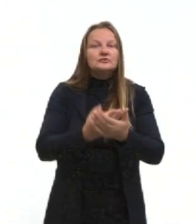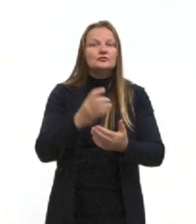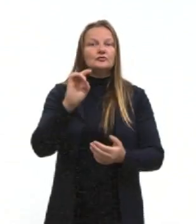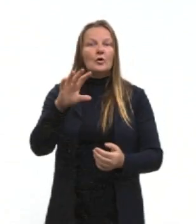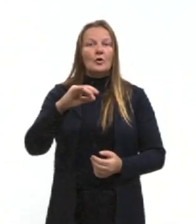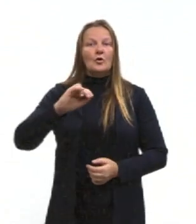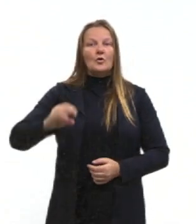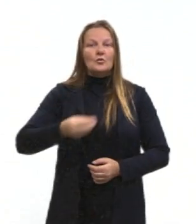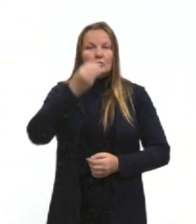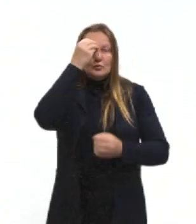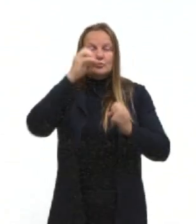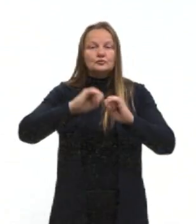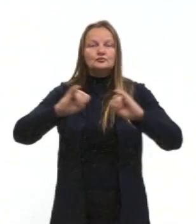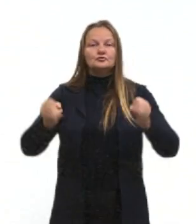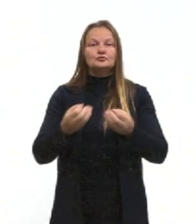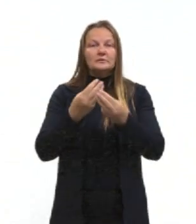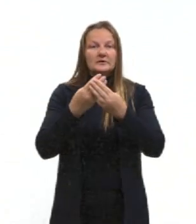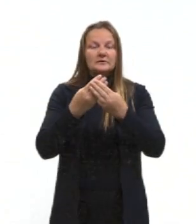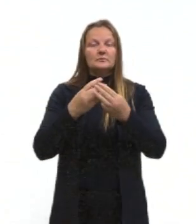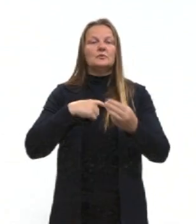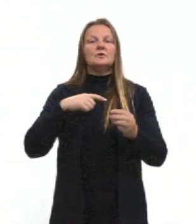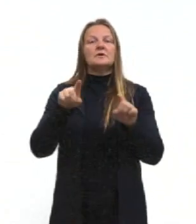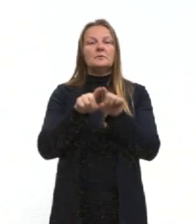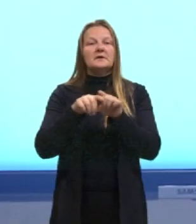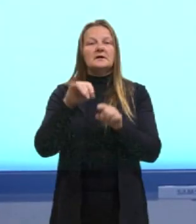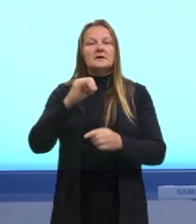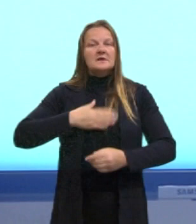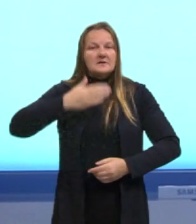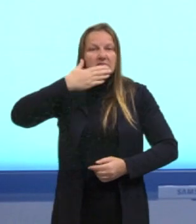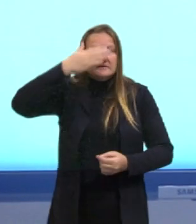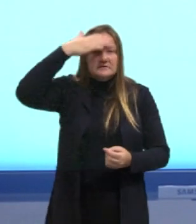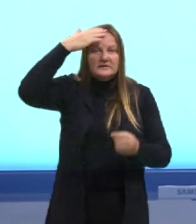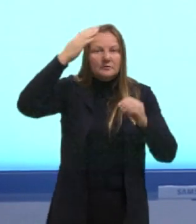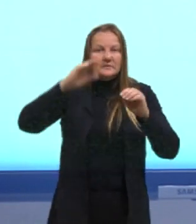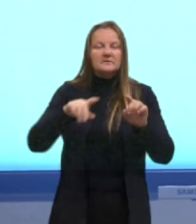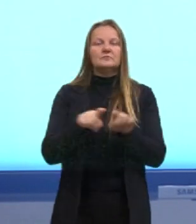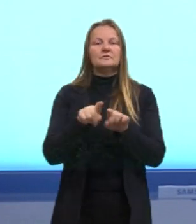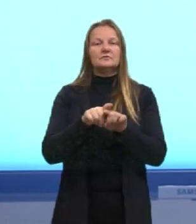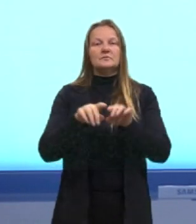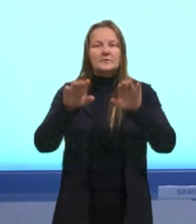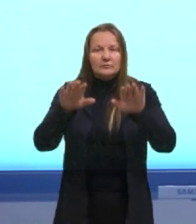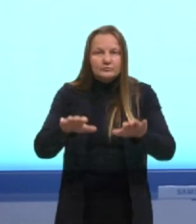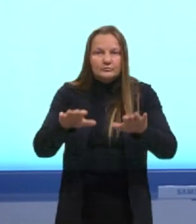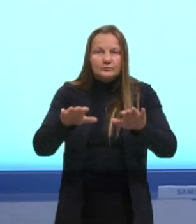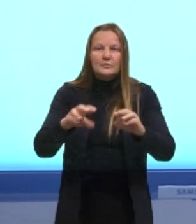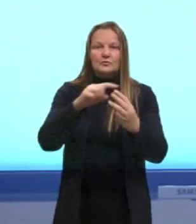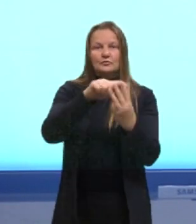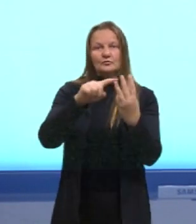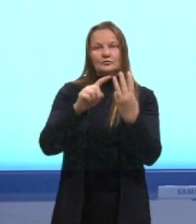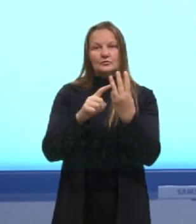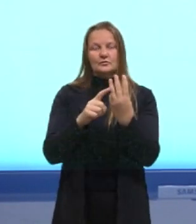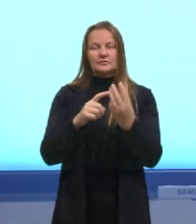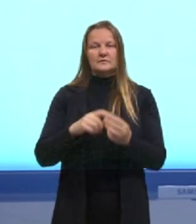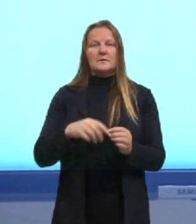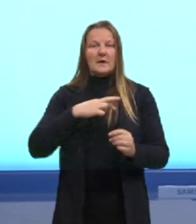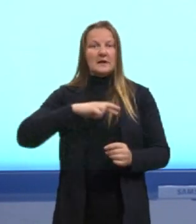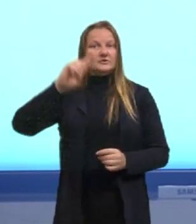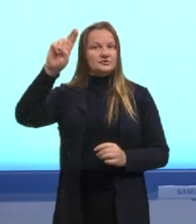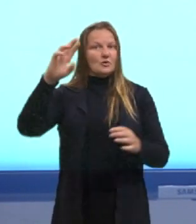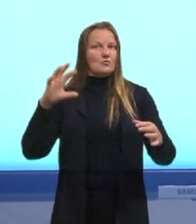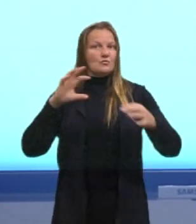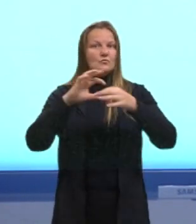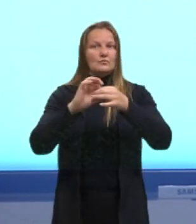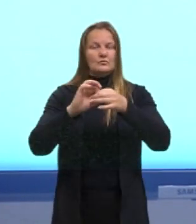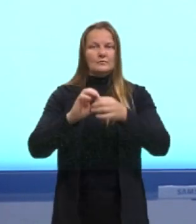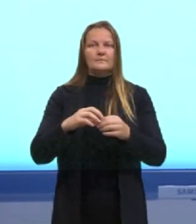Judaísmo, cristianismo e islamismo, tá, gurizada. Então nós temos essa configuração, está mostrando aí para vocês as